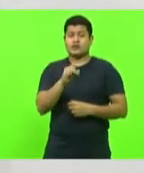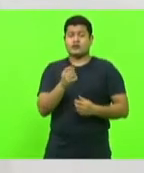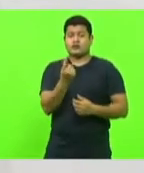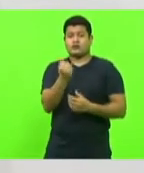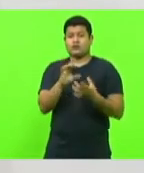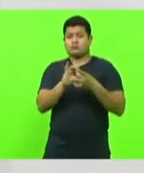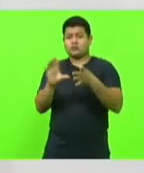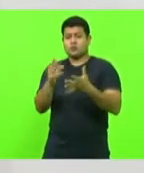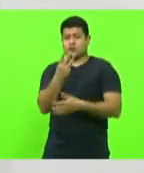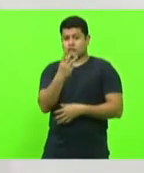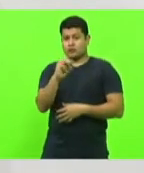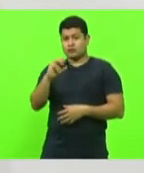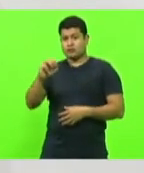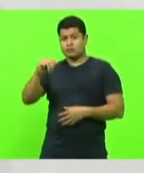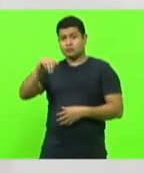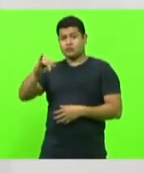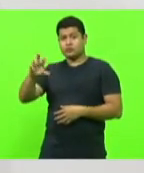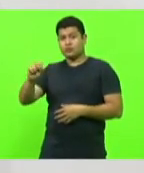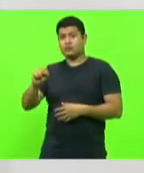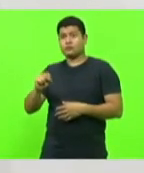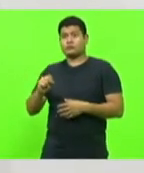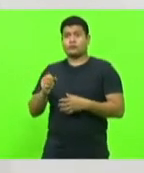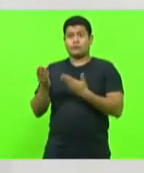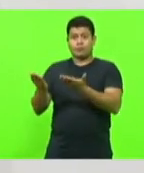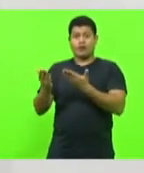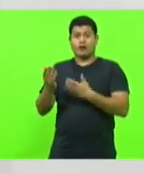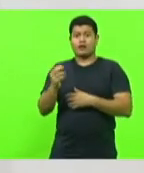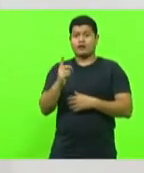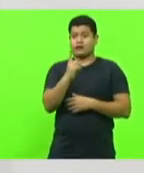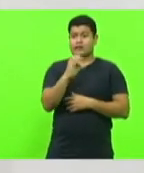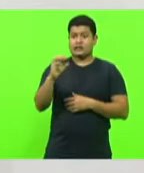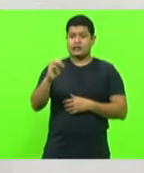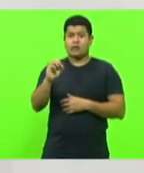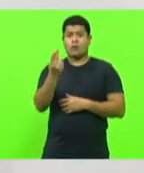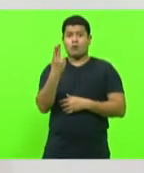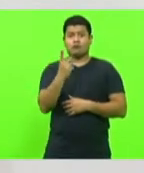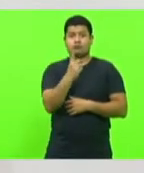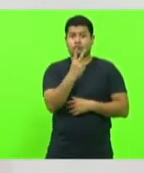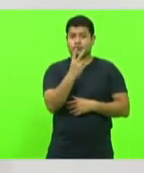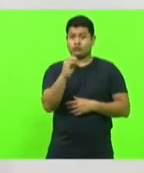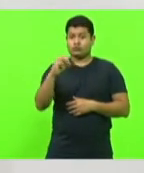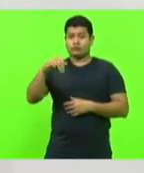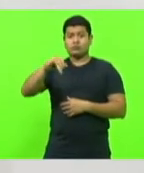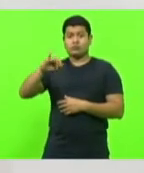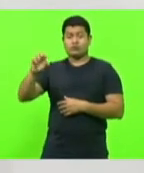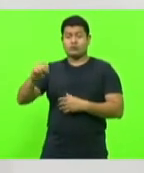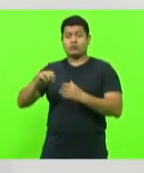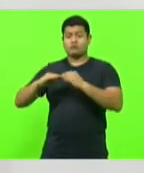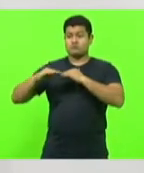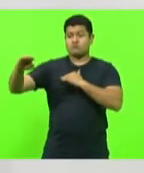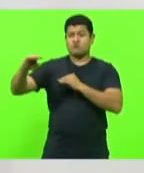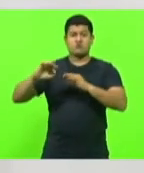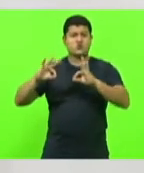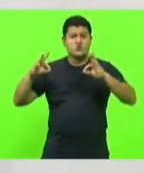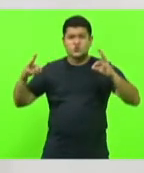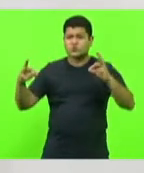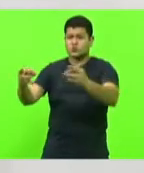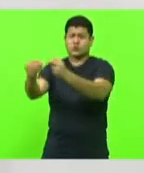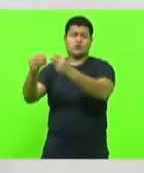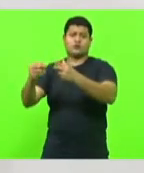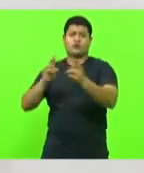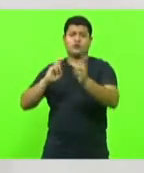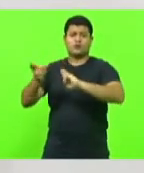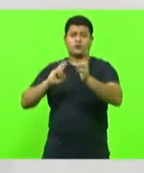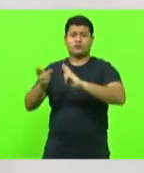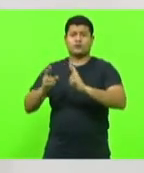Indaial, coloca mais 100, 200 milhões para fazer a 470 revitalizar ela toda, pelo menos